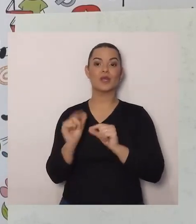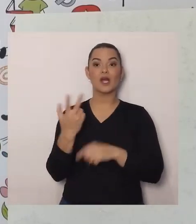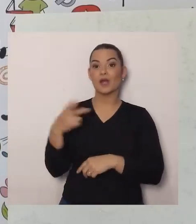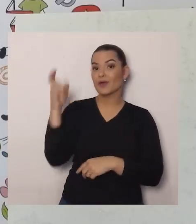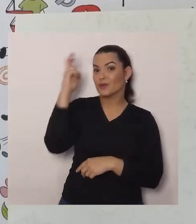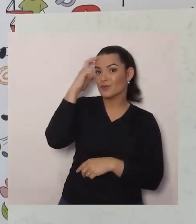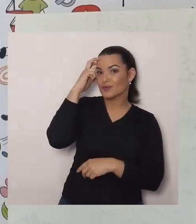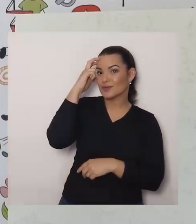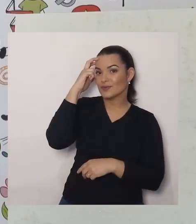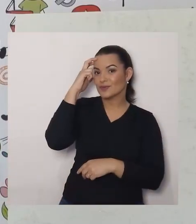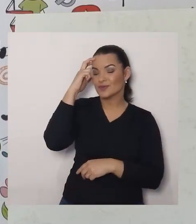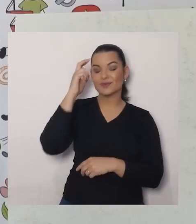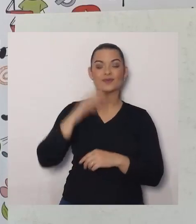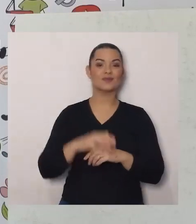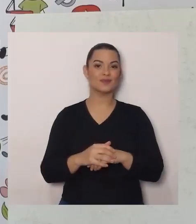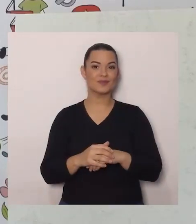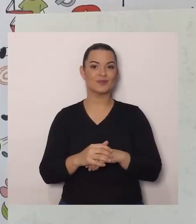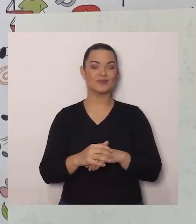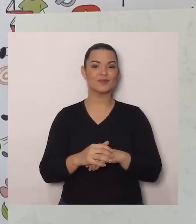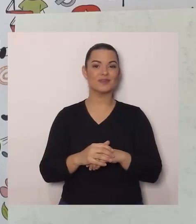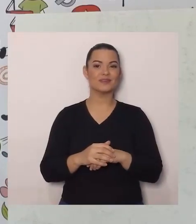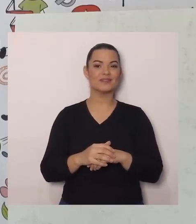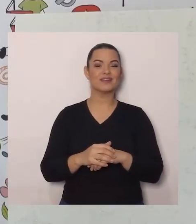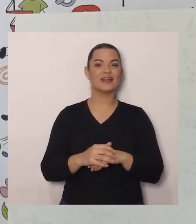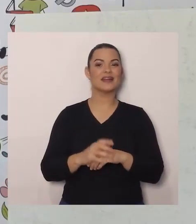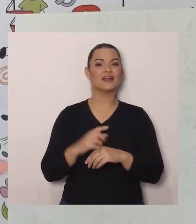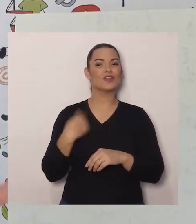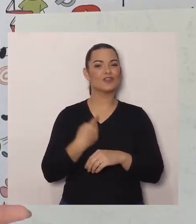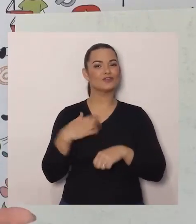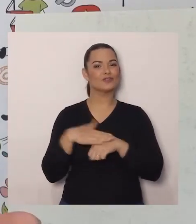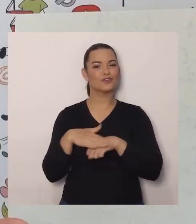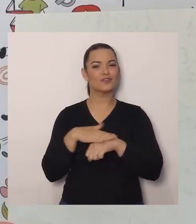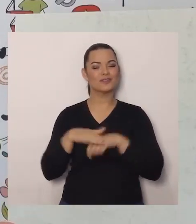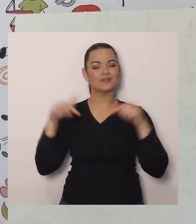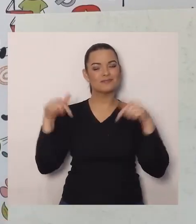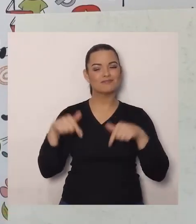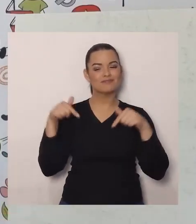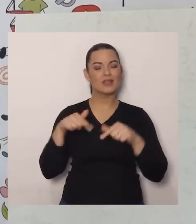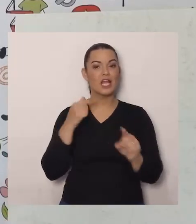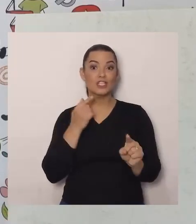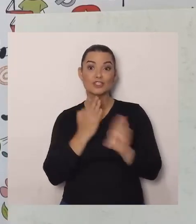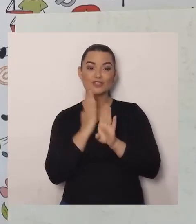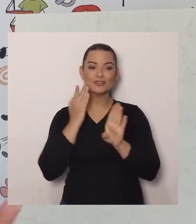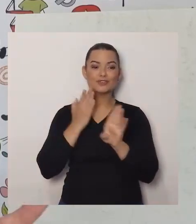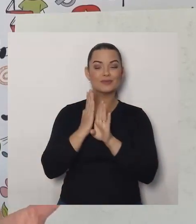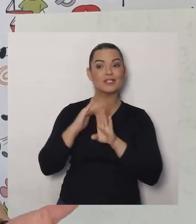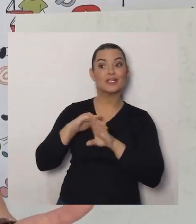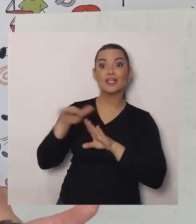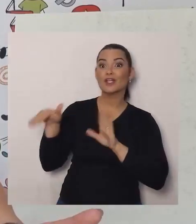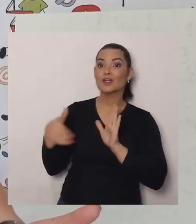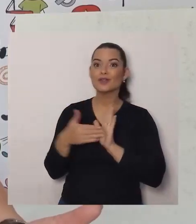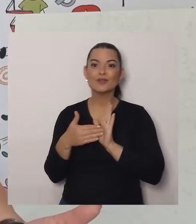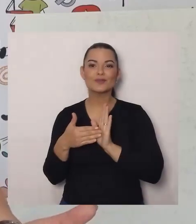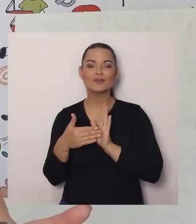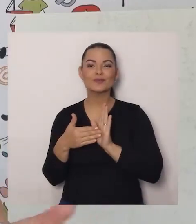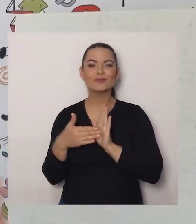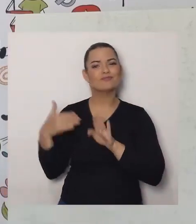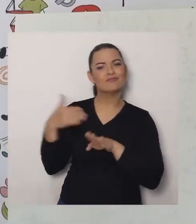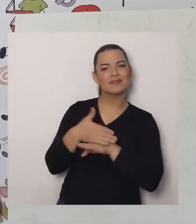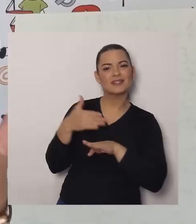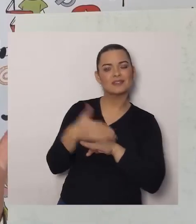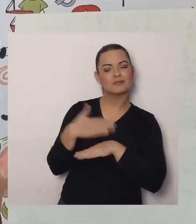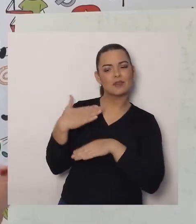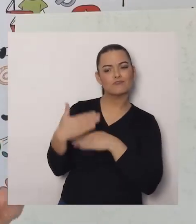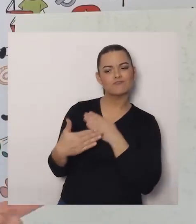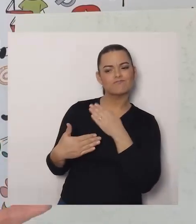Culturais, Para a nossa conversa, E vamos descobrir, Que tudo isso, Faz parte de uma construção,